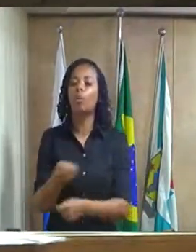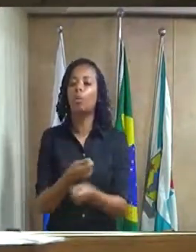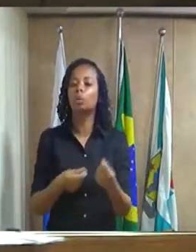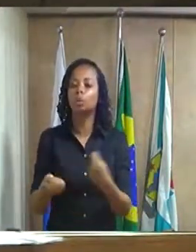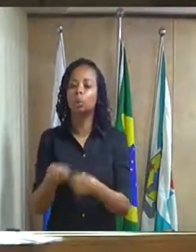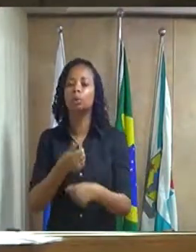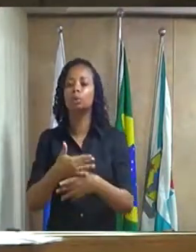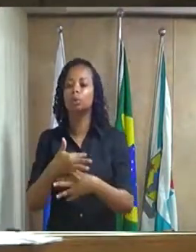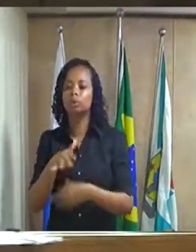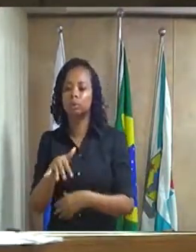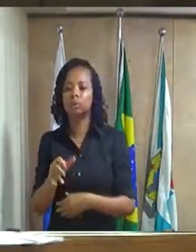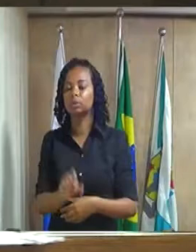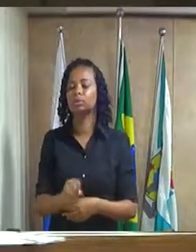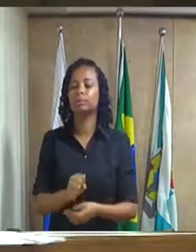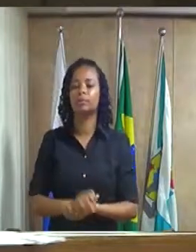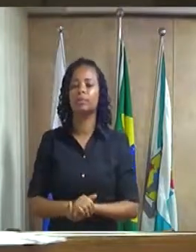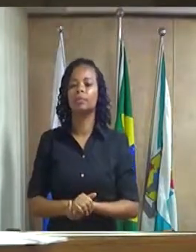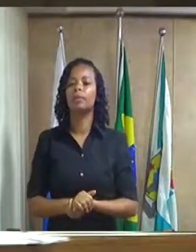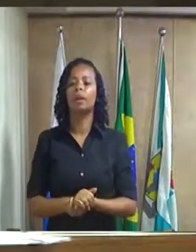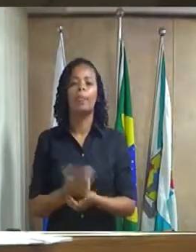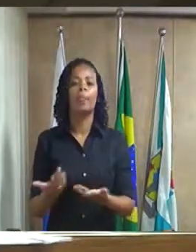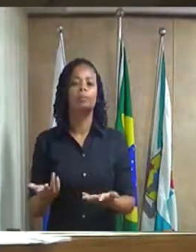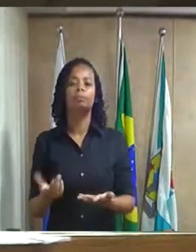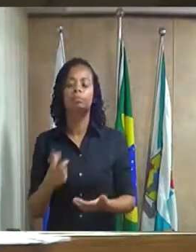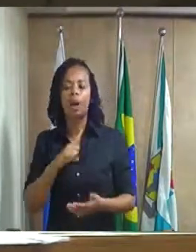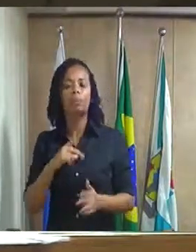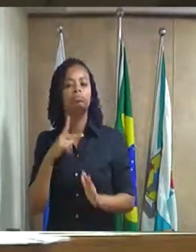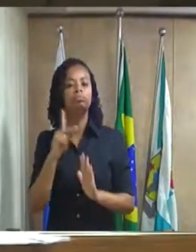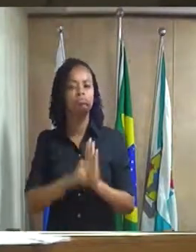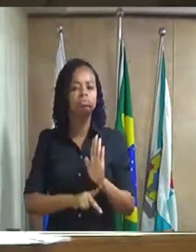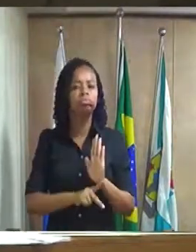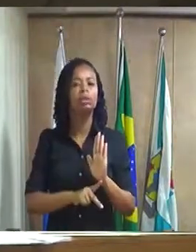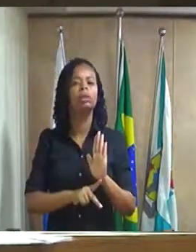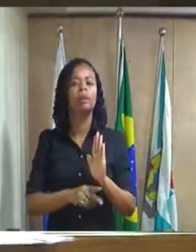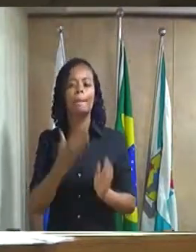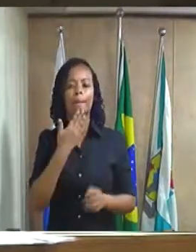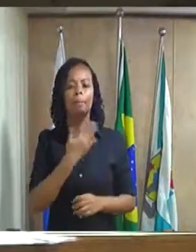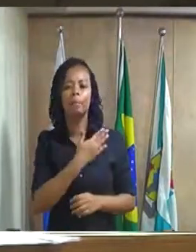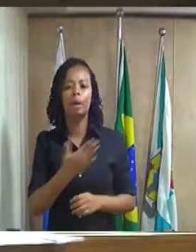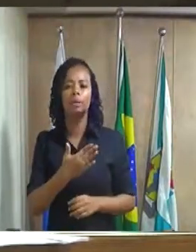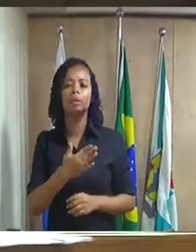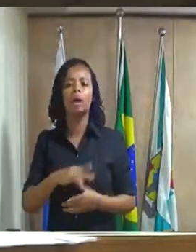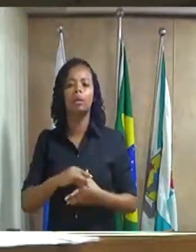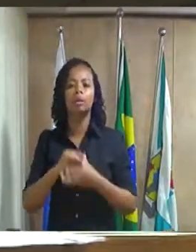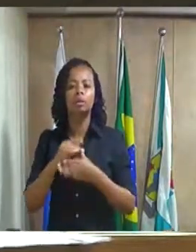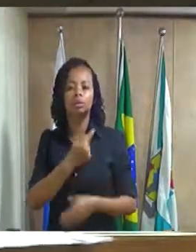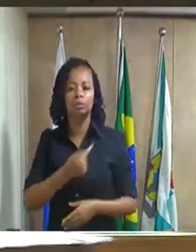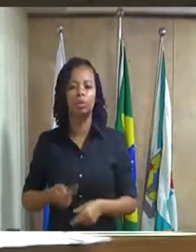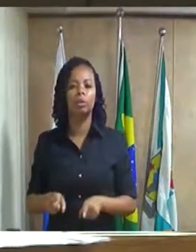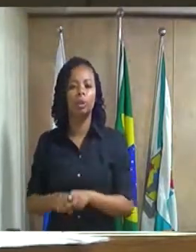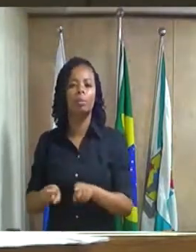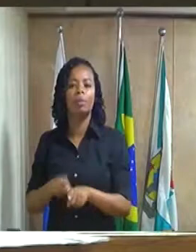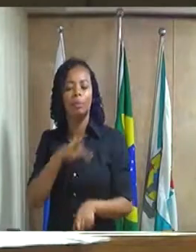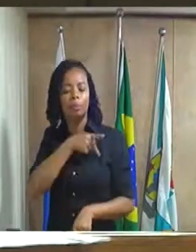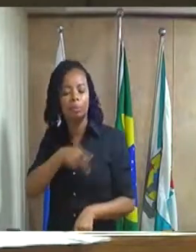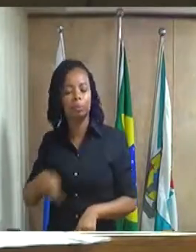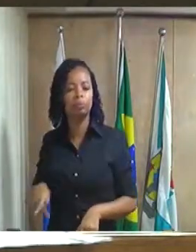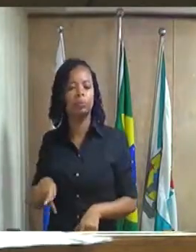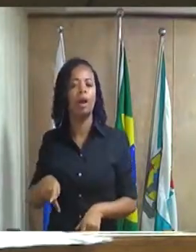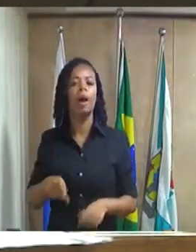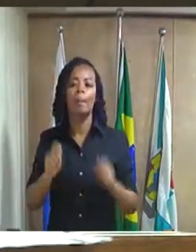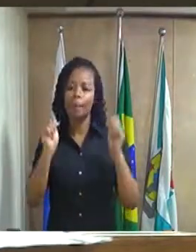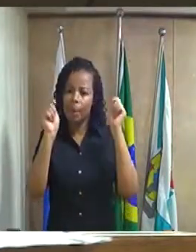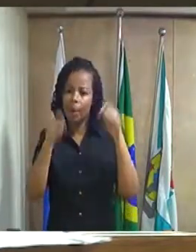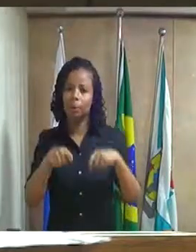de Duque de Caxias, apresentar um projeto que eu rogo ao líder do governo e ao que